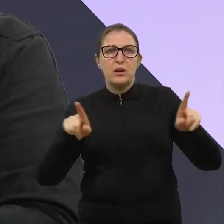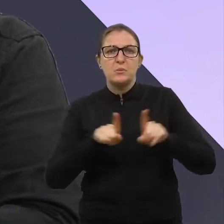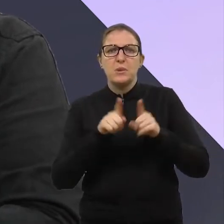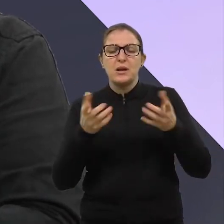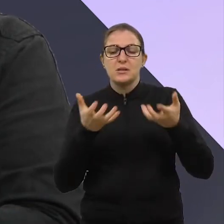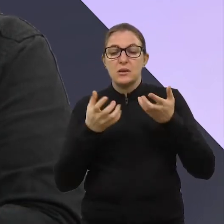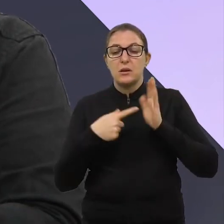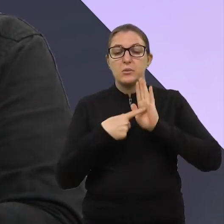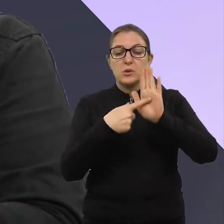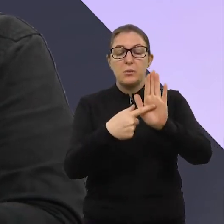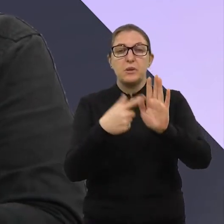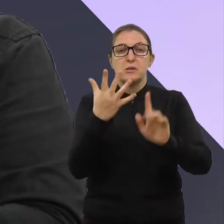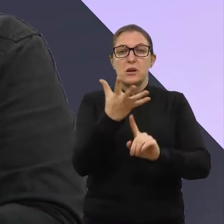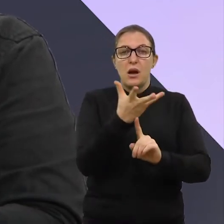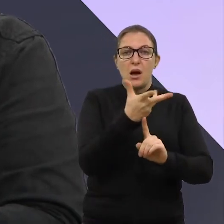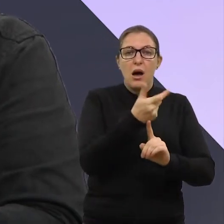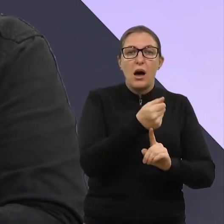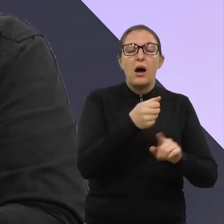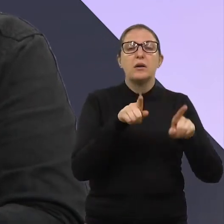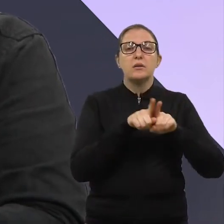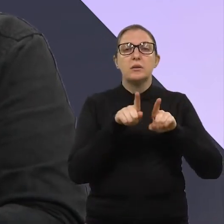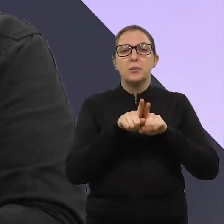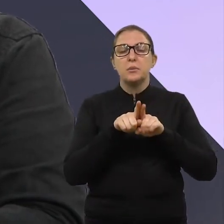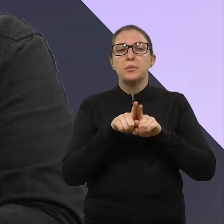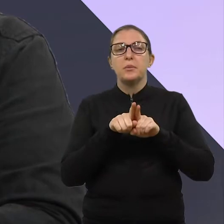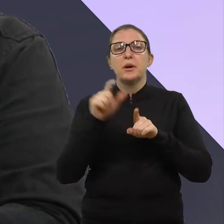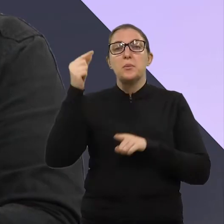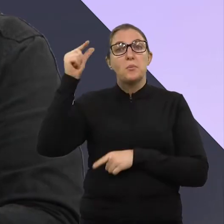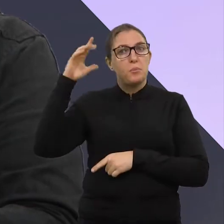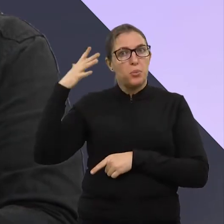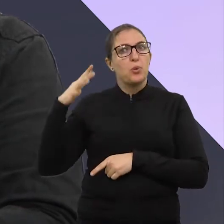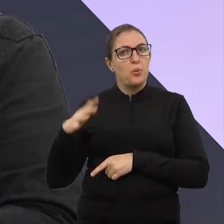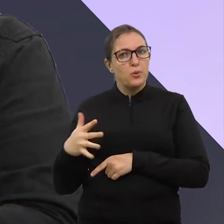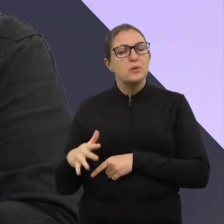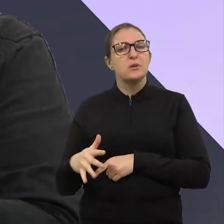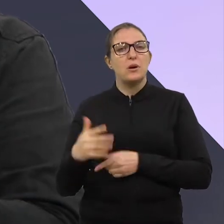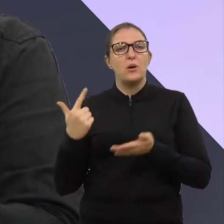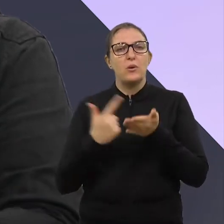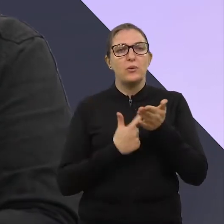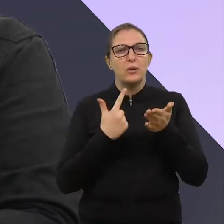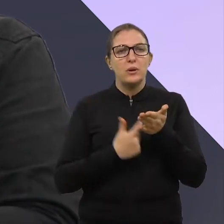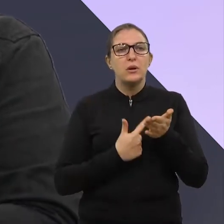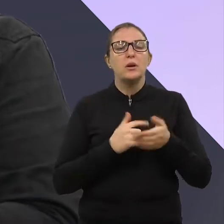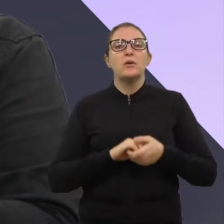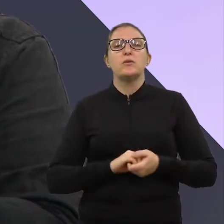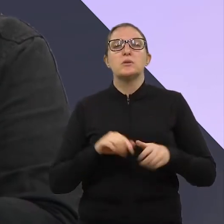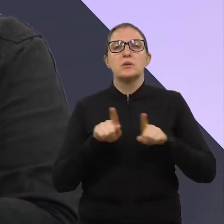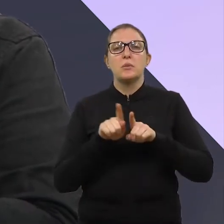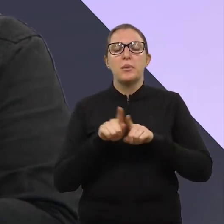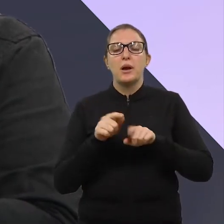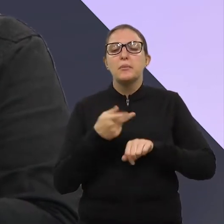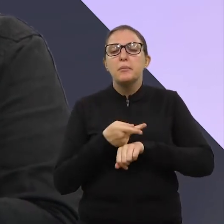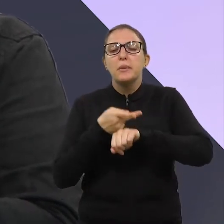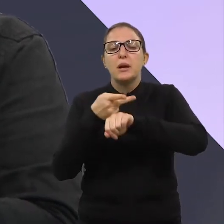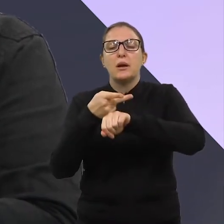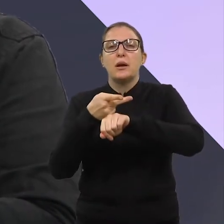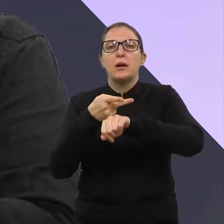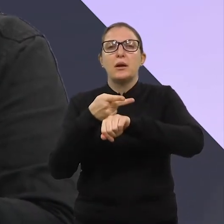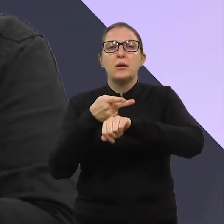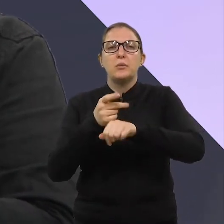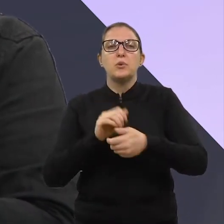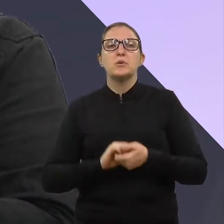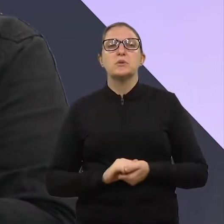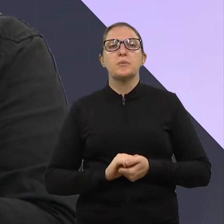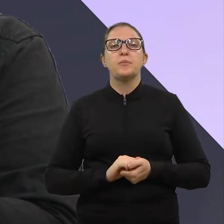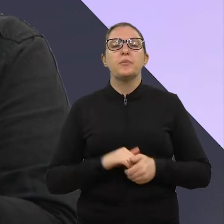e por um mês, então, alguns prêmios especiais, quem acessar a sala, quem comprar, enfim. Então, o